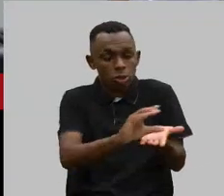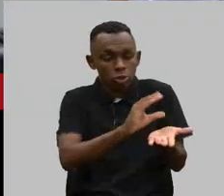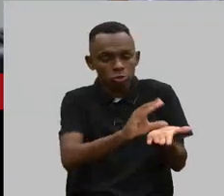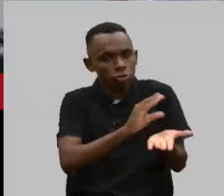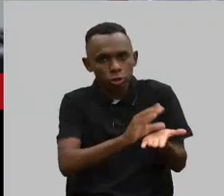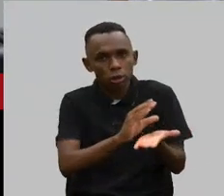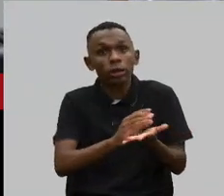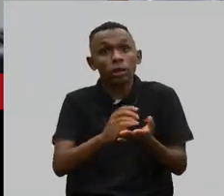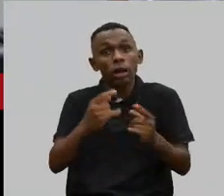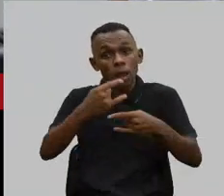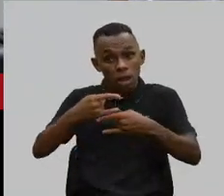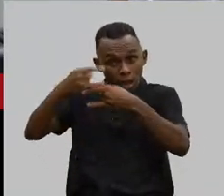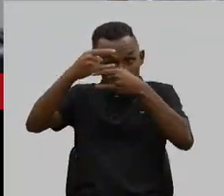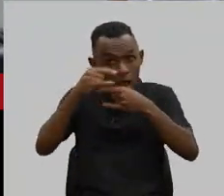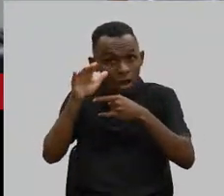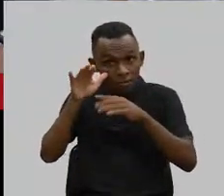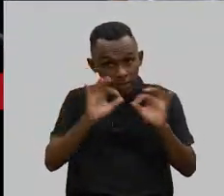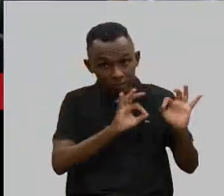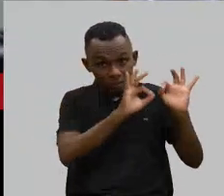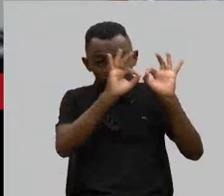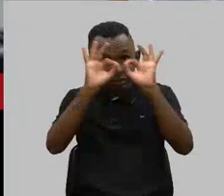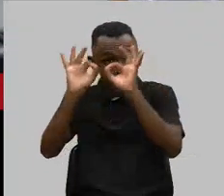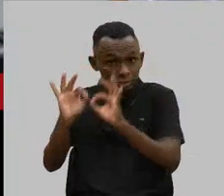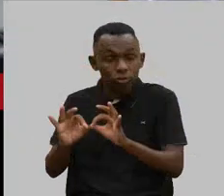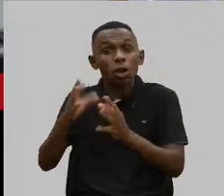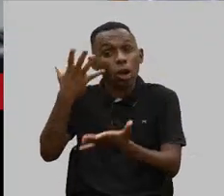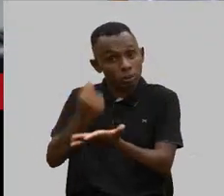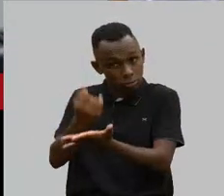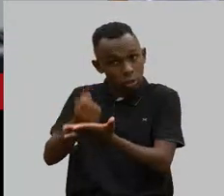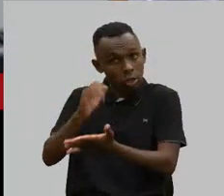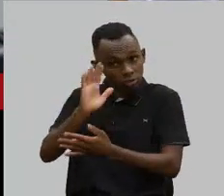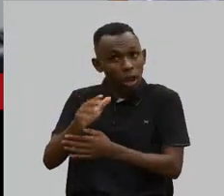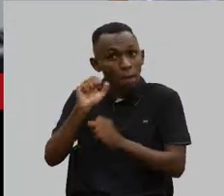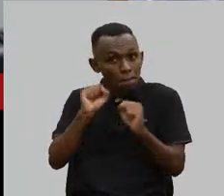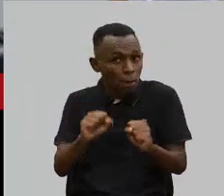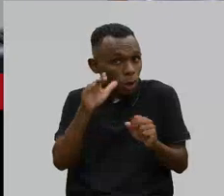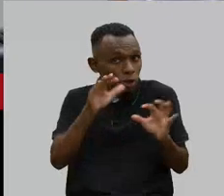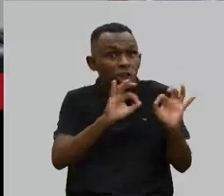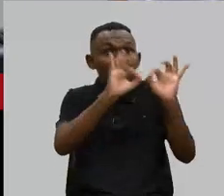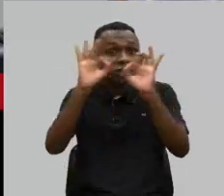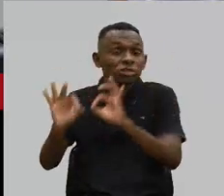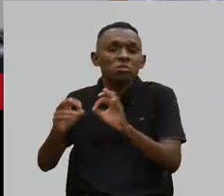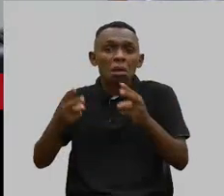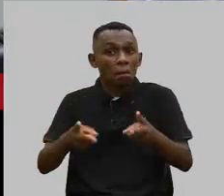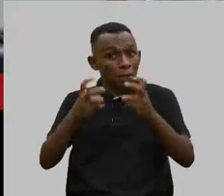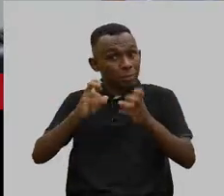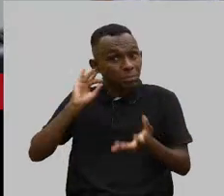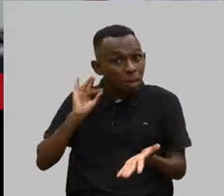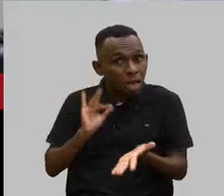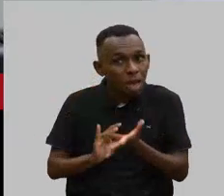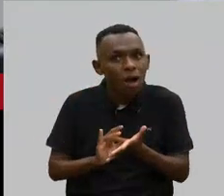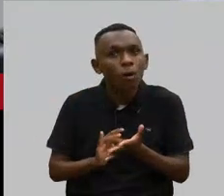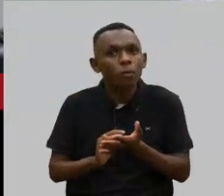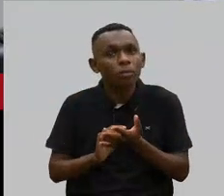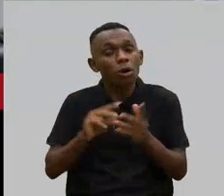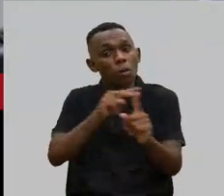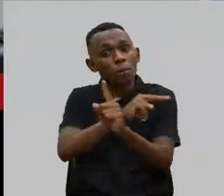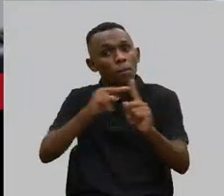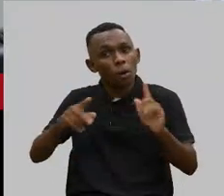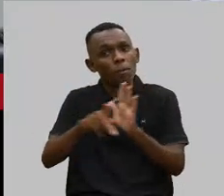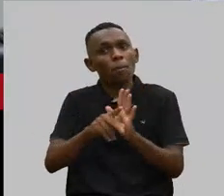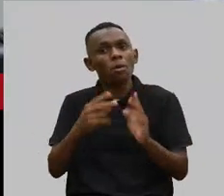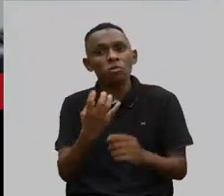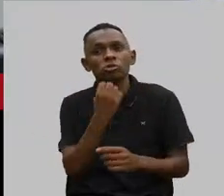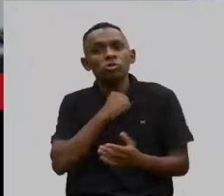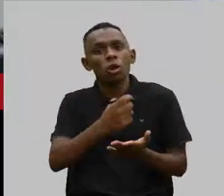Associação Brasileira de Plano de Saúde, ela está salva para todo mundo. Vocês vão ver que realmente a visão patrimonial